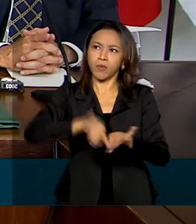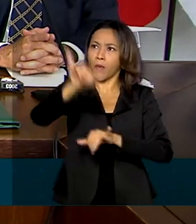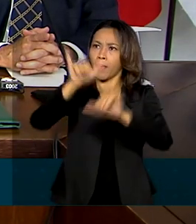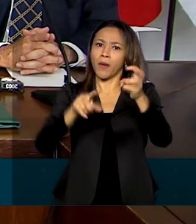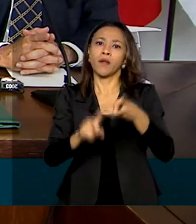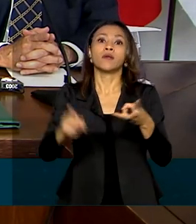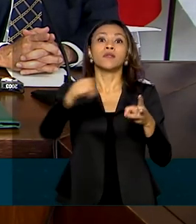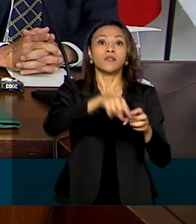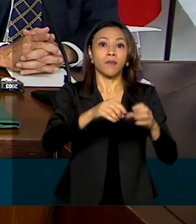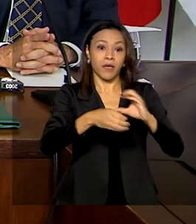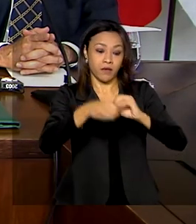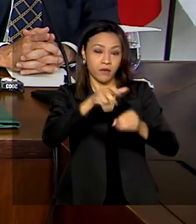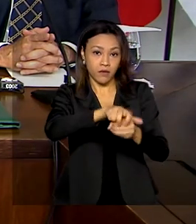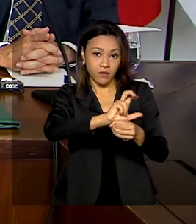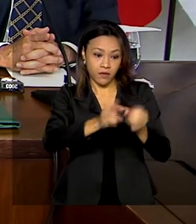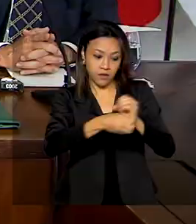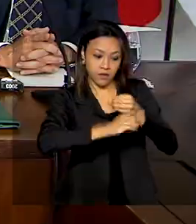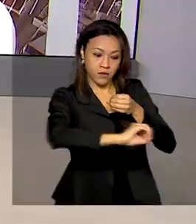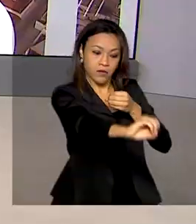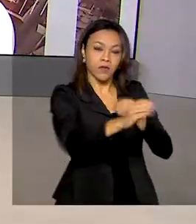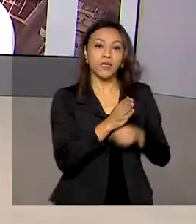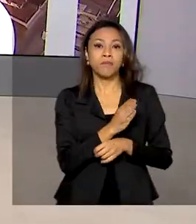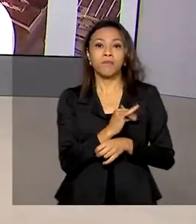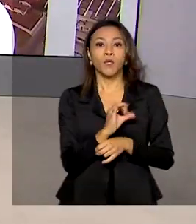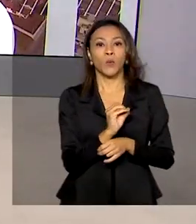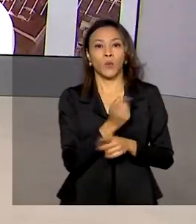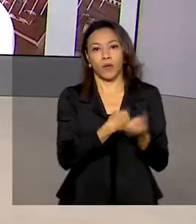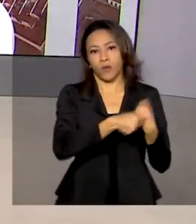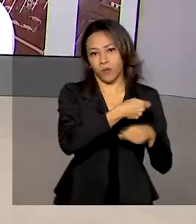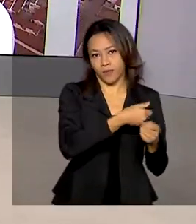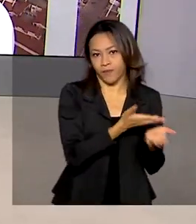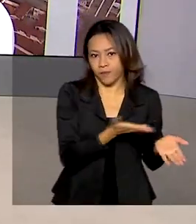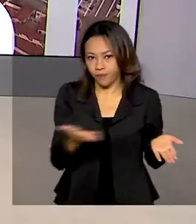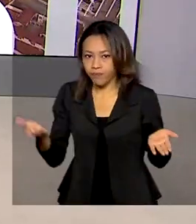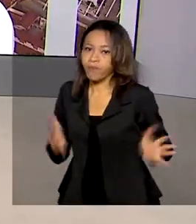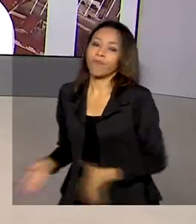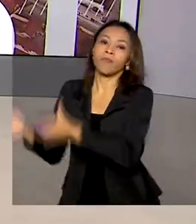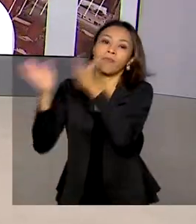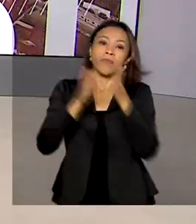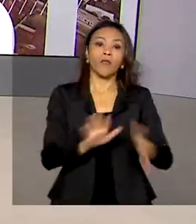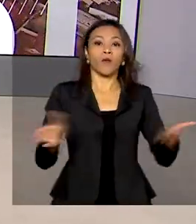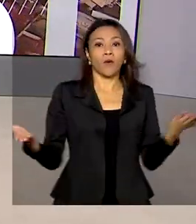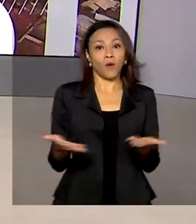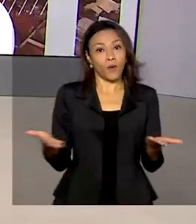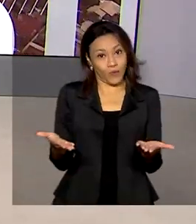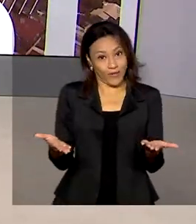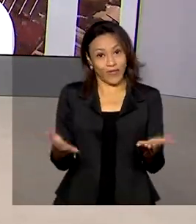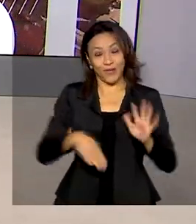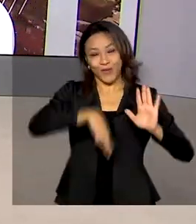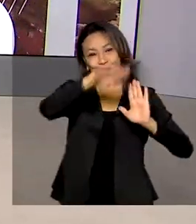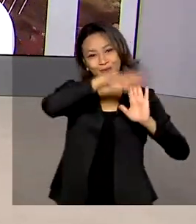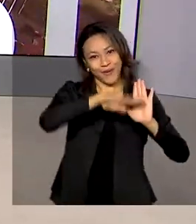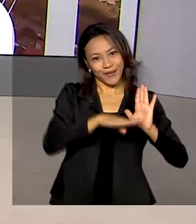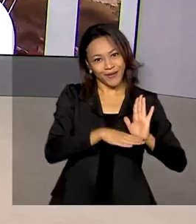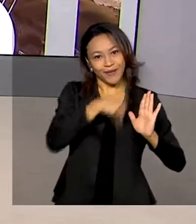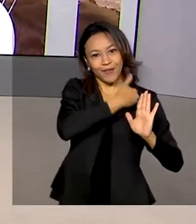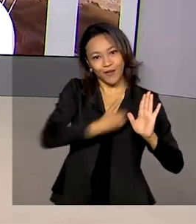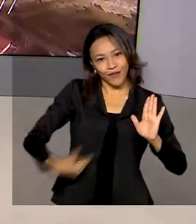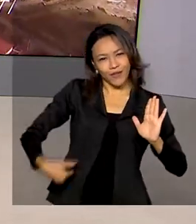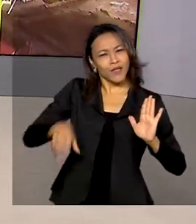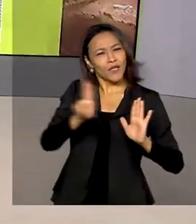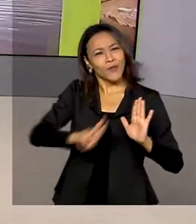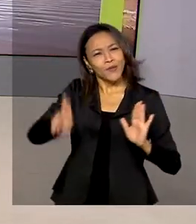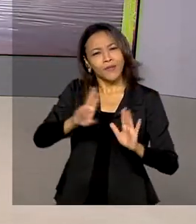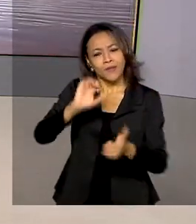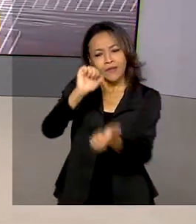de saneamento e de bioeconomia. E hoje o programa entrega Integra Brasil, que usa o esporte